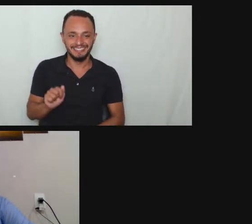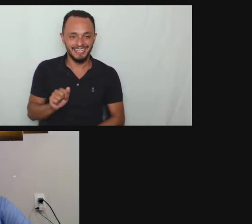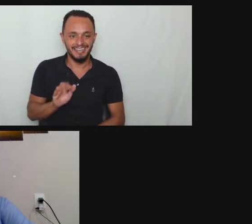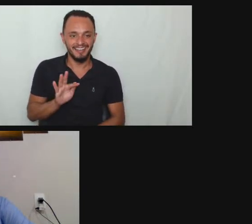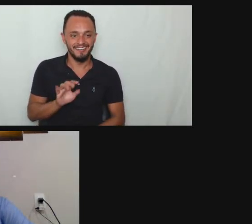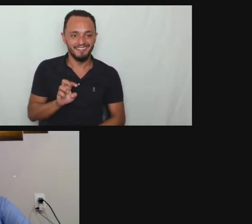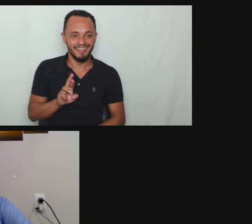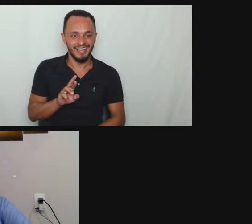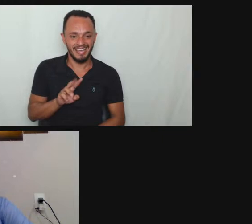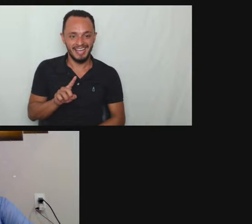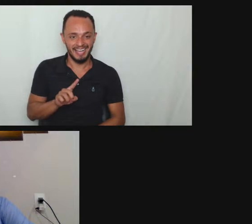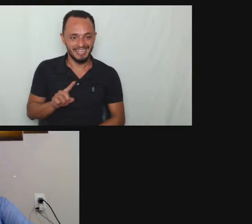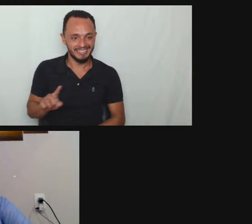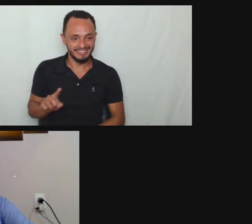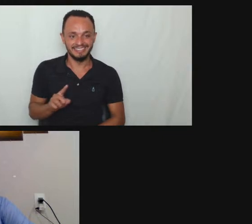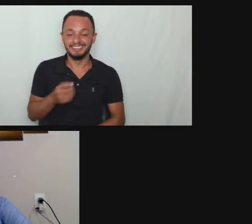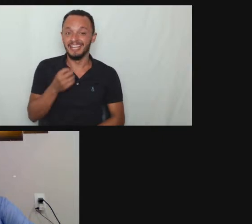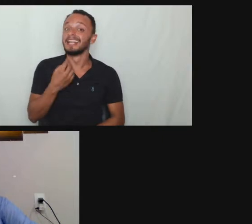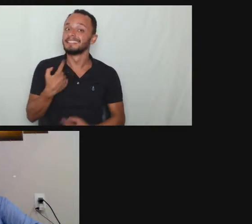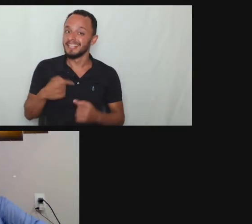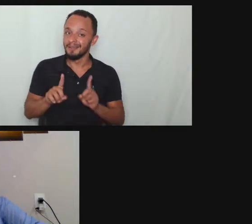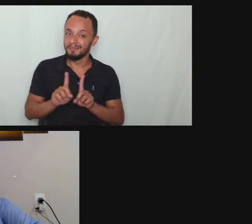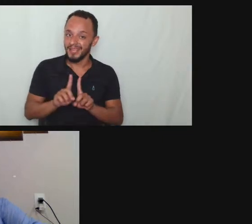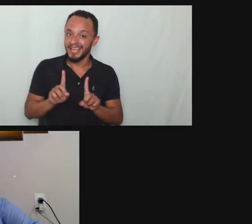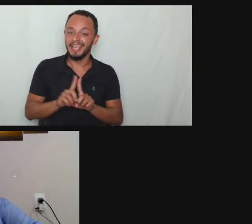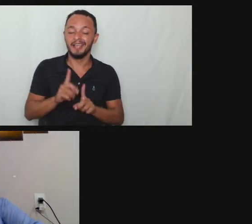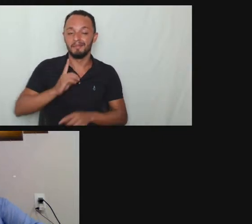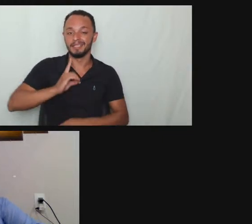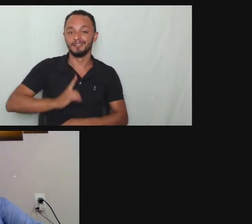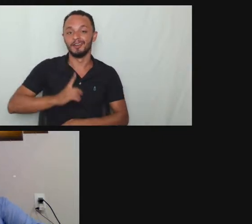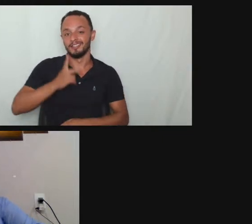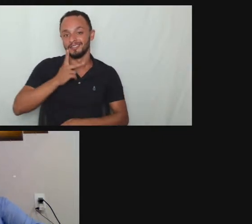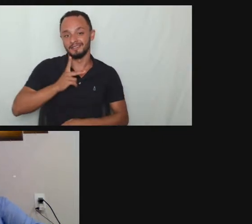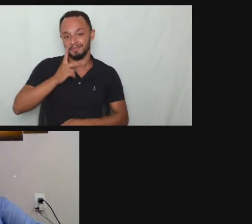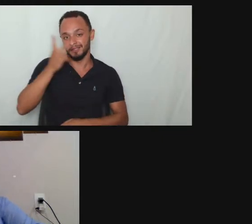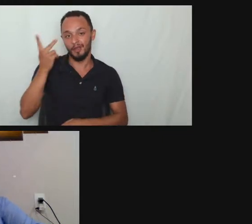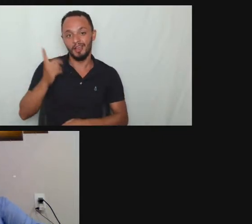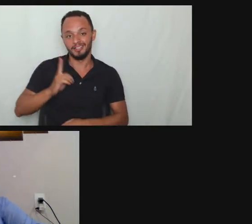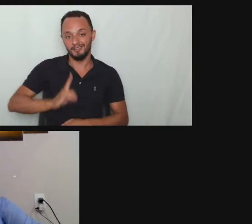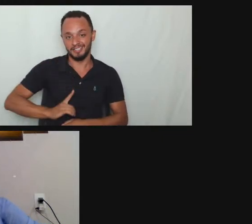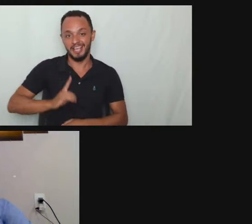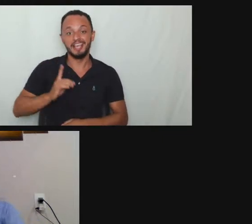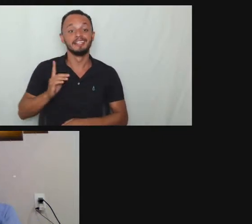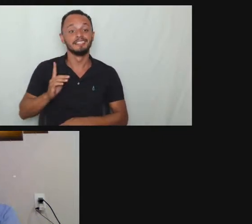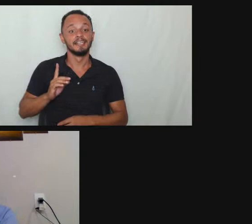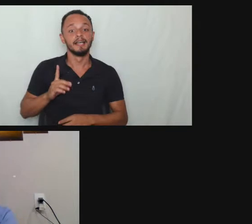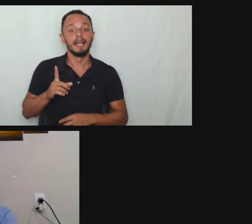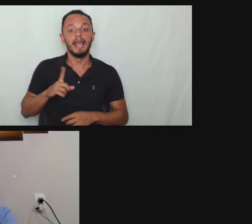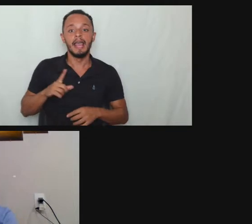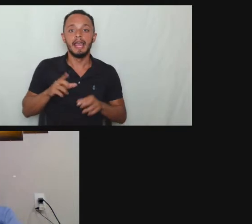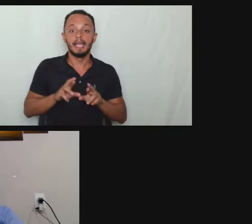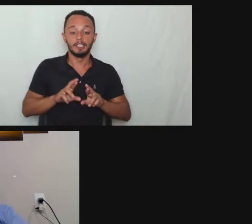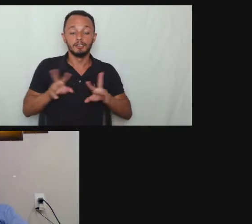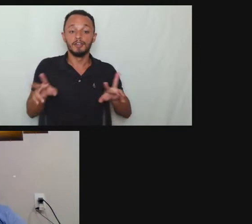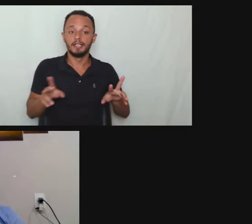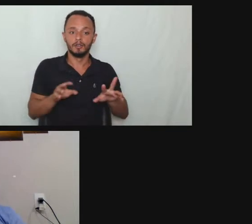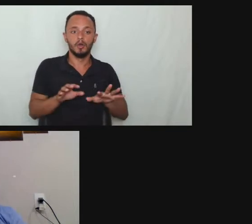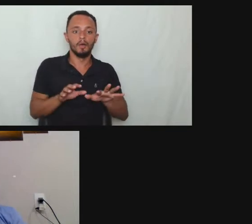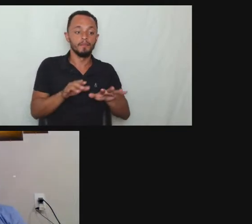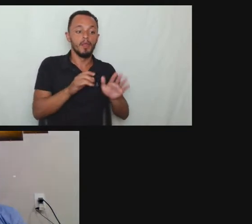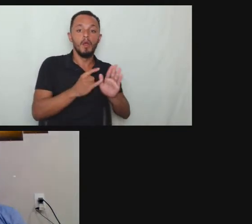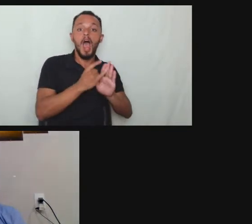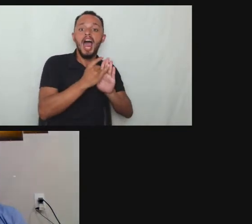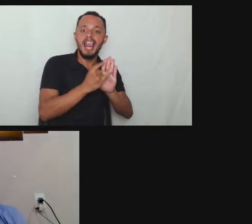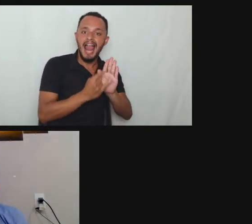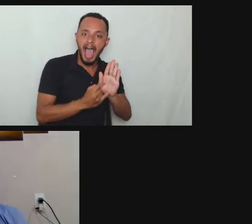que Kátia também é grande referência aí na defesa da pessoa com deficiência ela tá comentando que o laudo caracterizador é diferente do médico conforme a